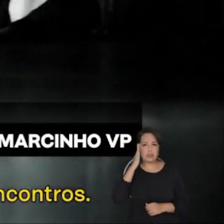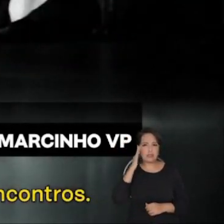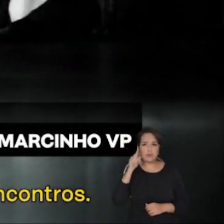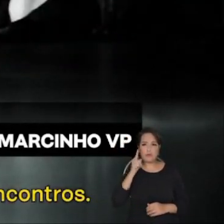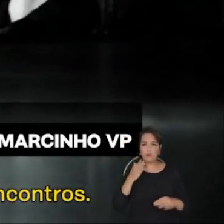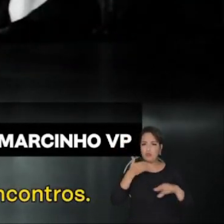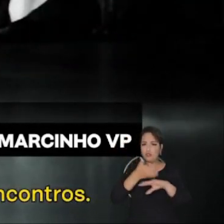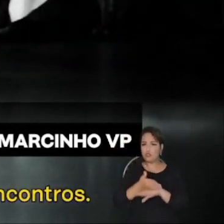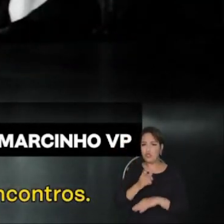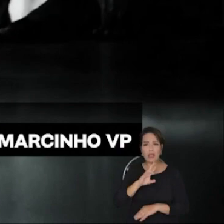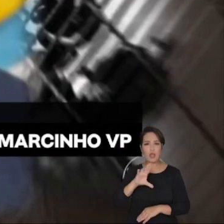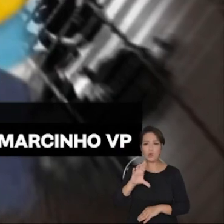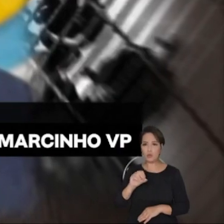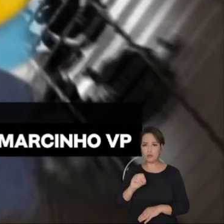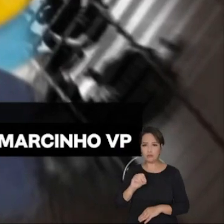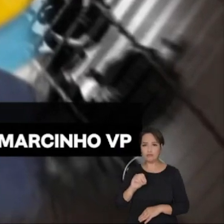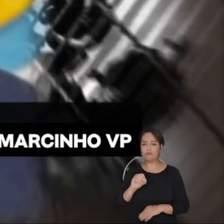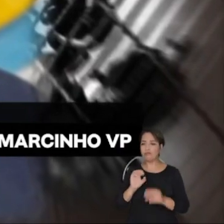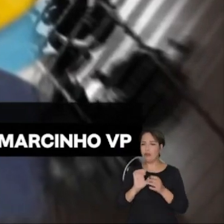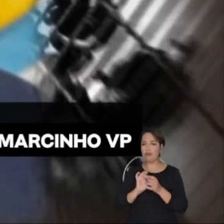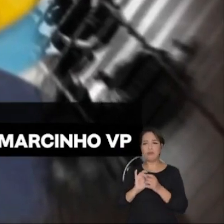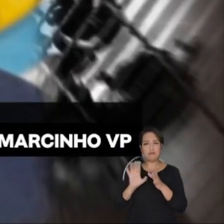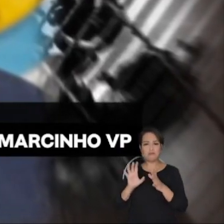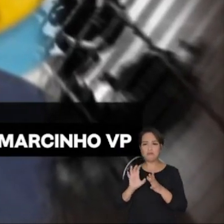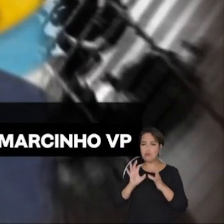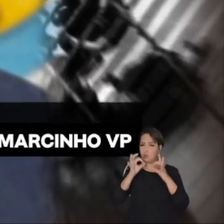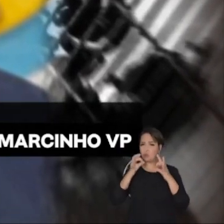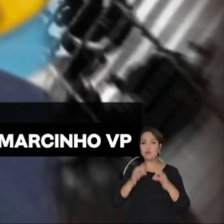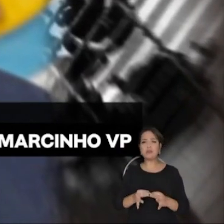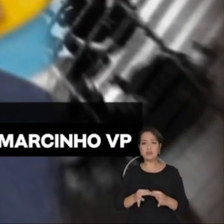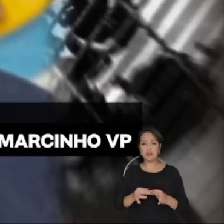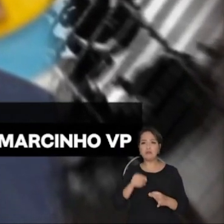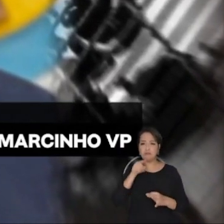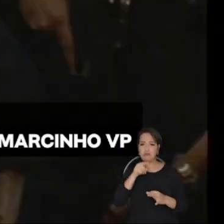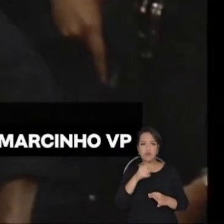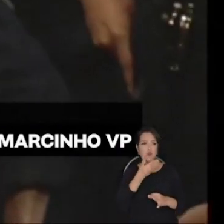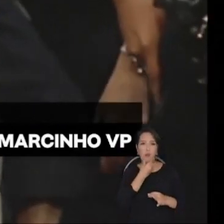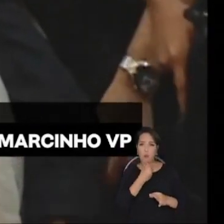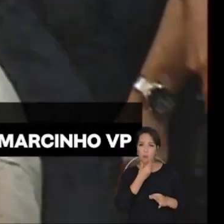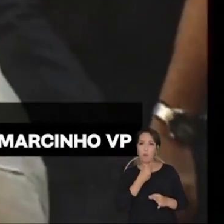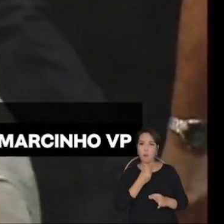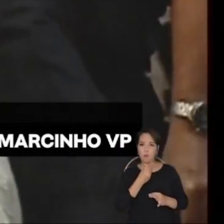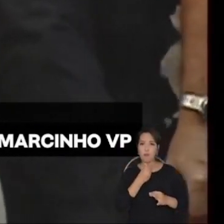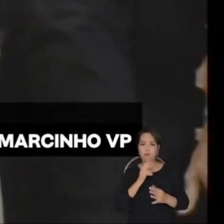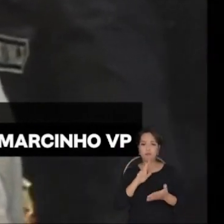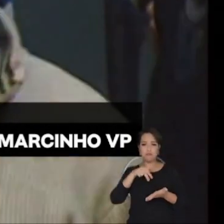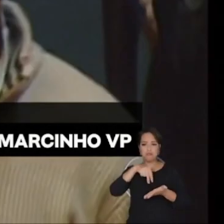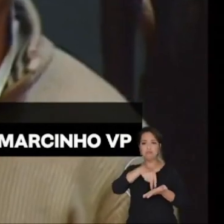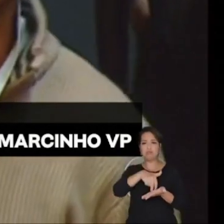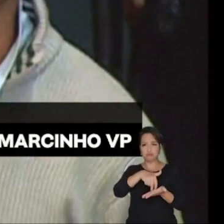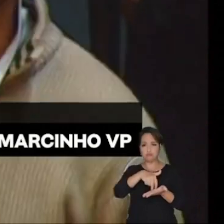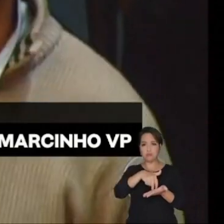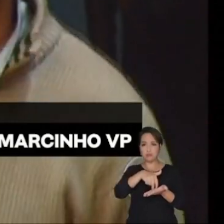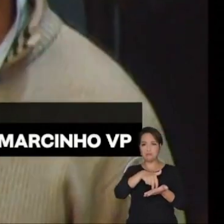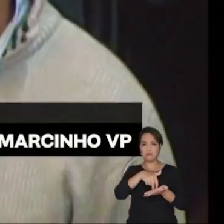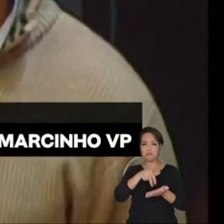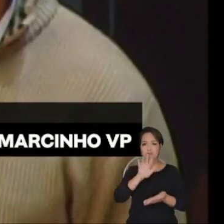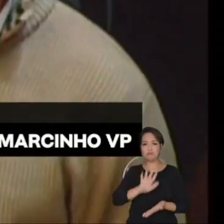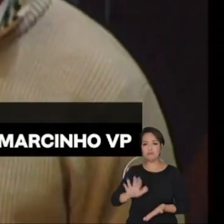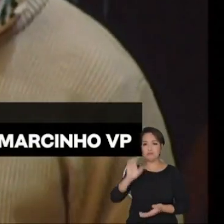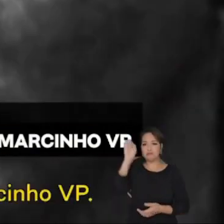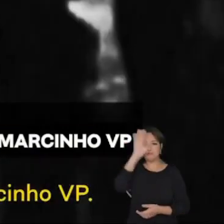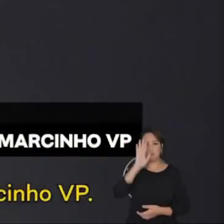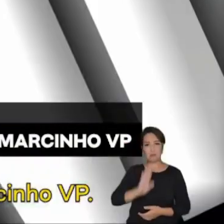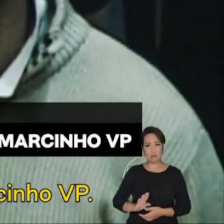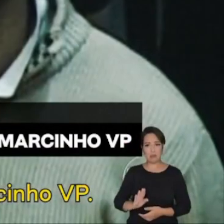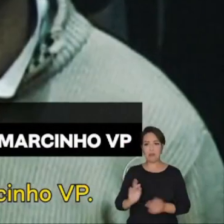aos áudios desses encontros. Em um deles, Rafael Montenegro negocia uma possível volta para o Rio com